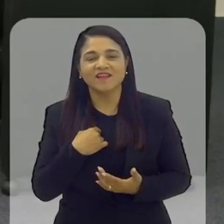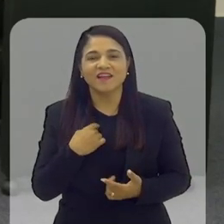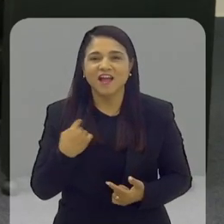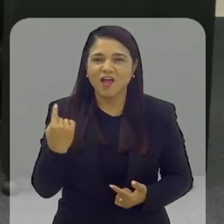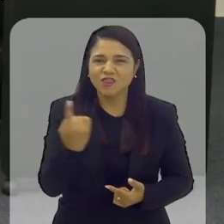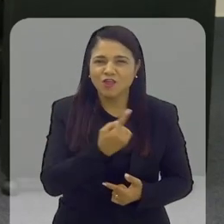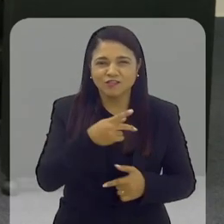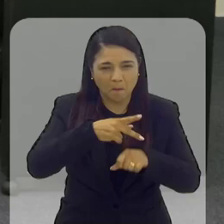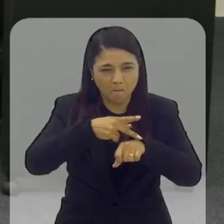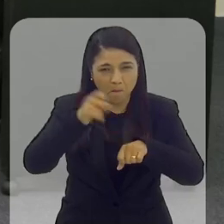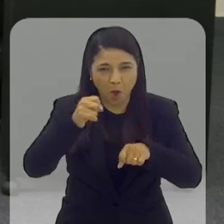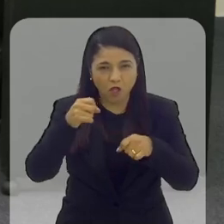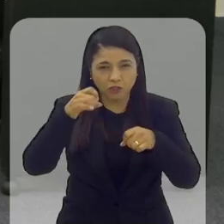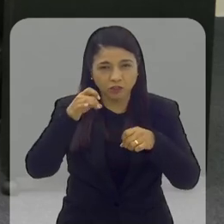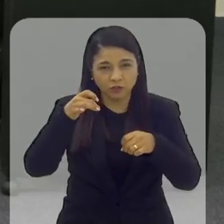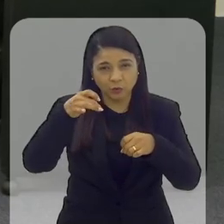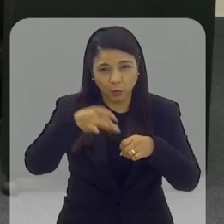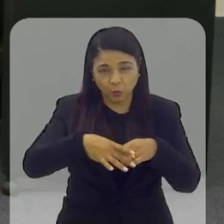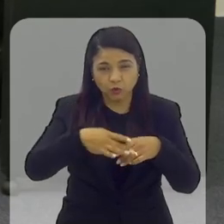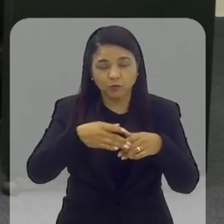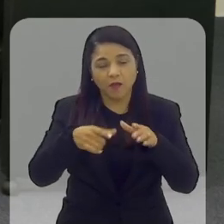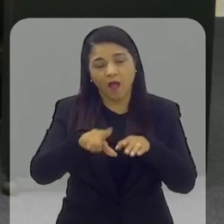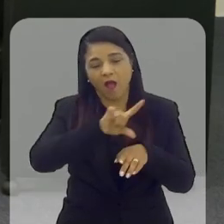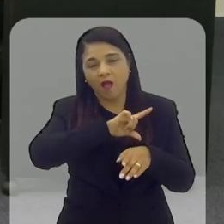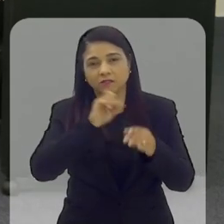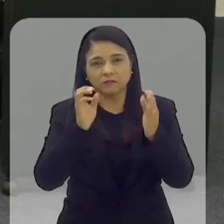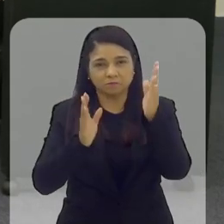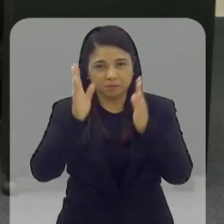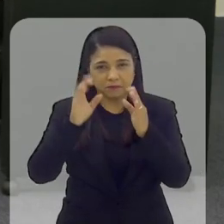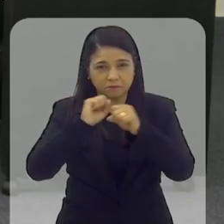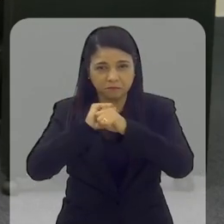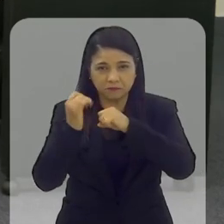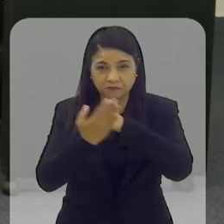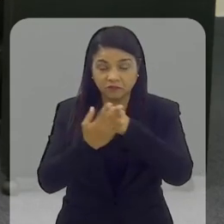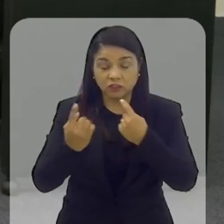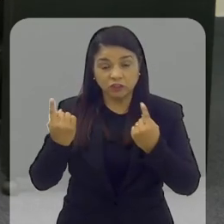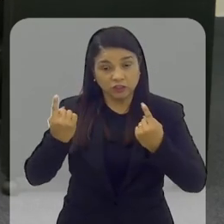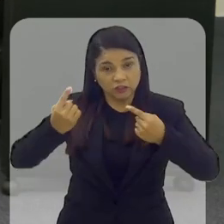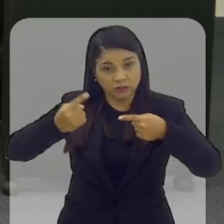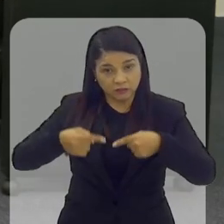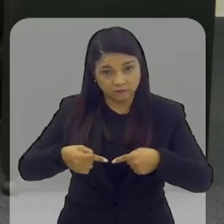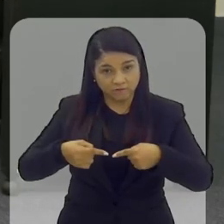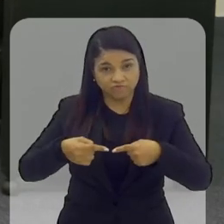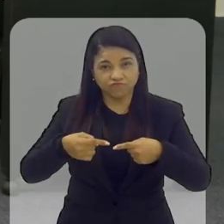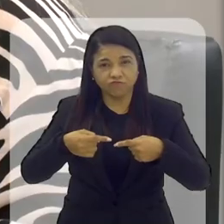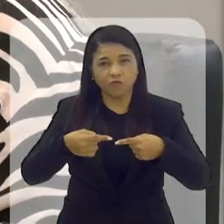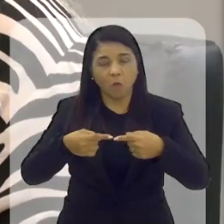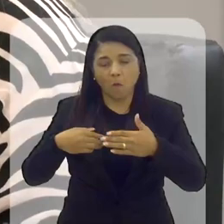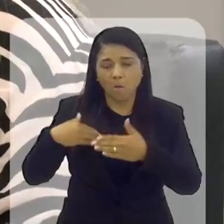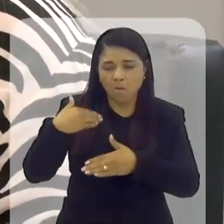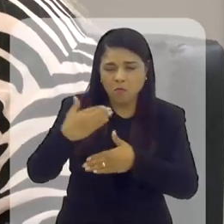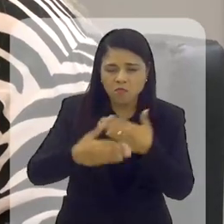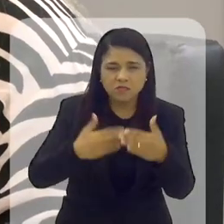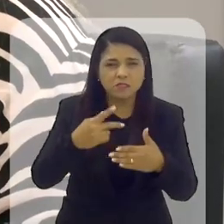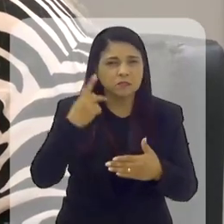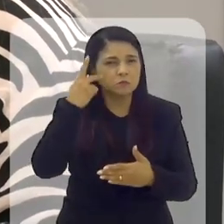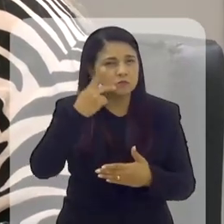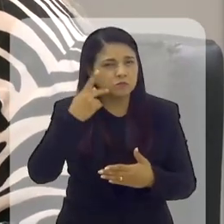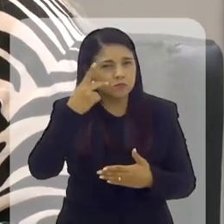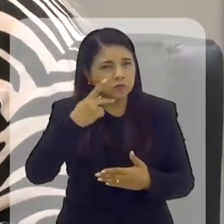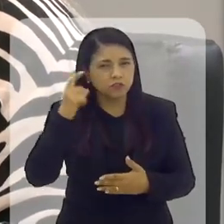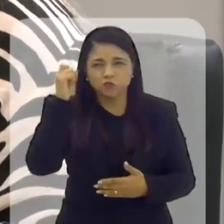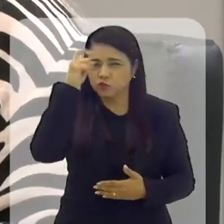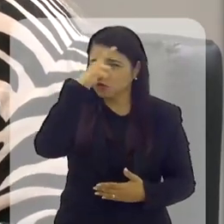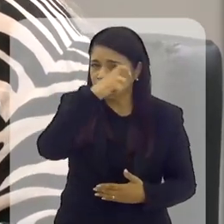última pós-graduação, antes da pandemia, foi um desafio muito grande, porque nós estávamos passando por um processo político